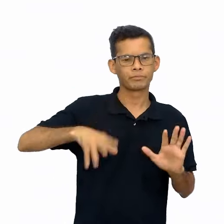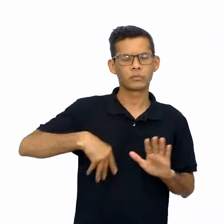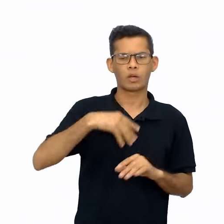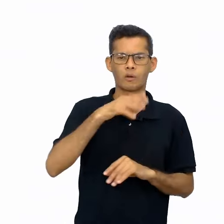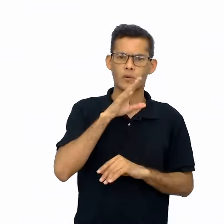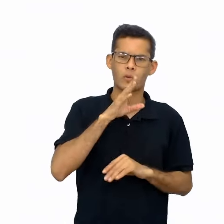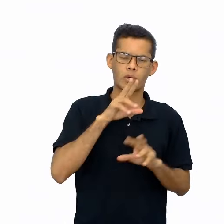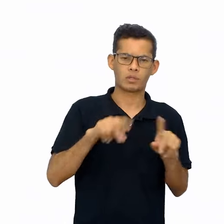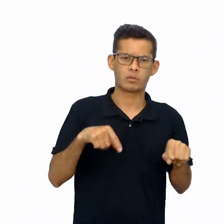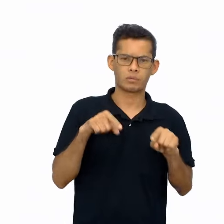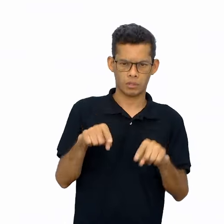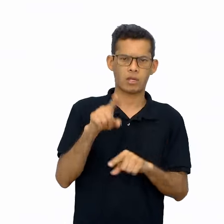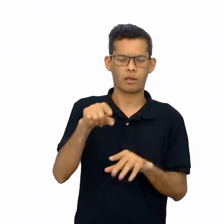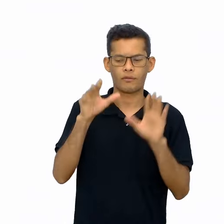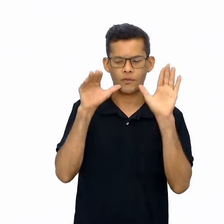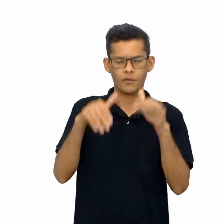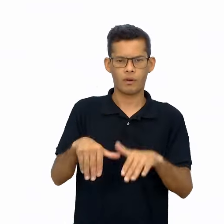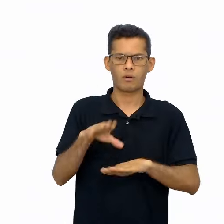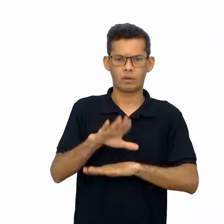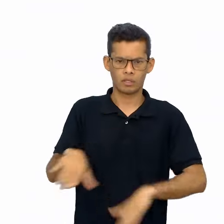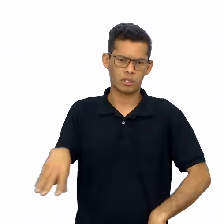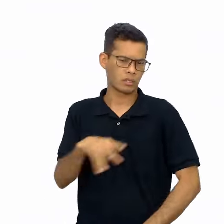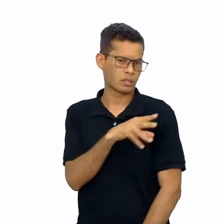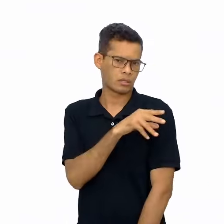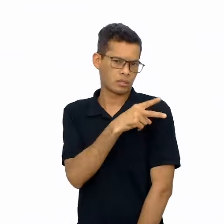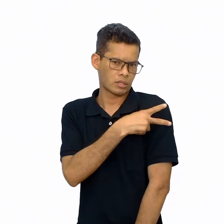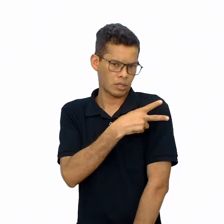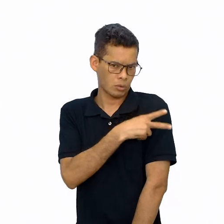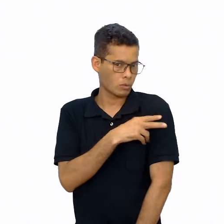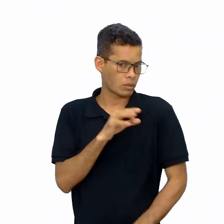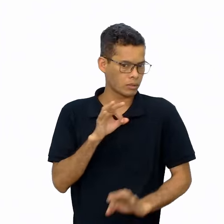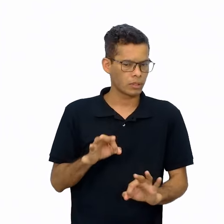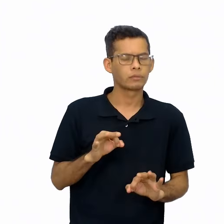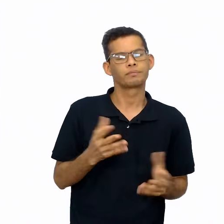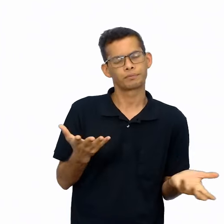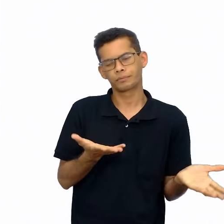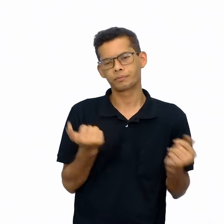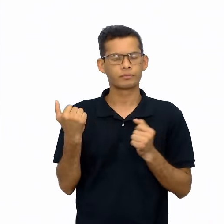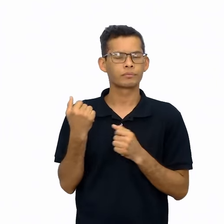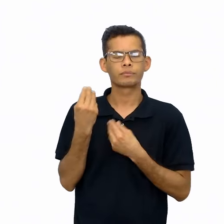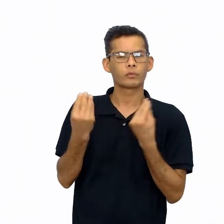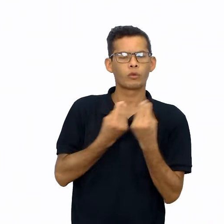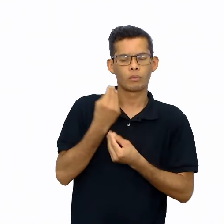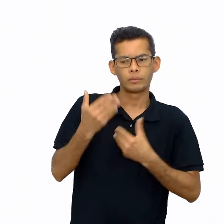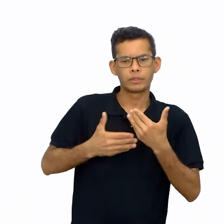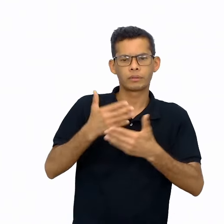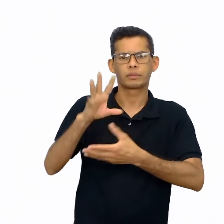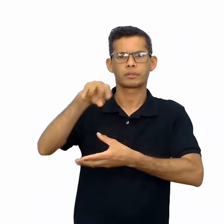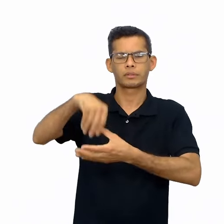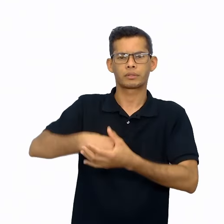crianças de segundo ano. Então, vamos agora conhecer a sequência do terceiro ano?